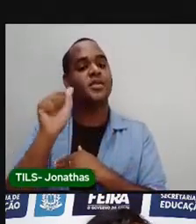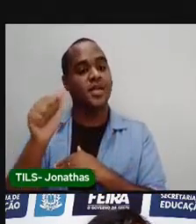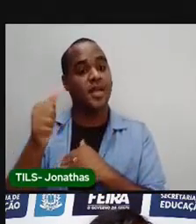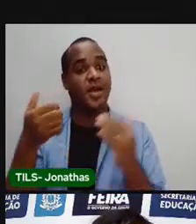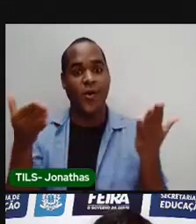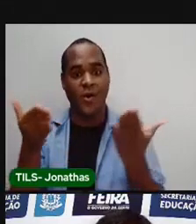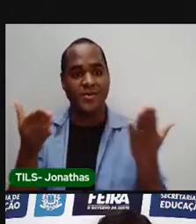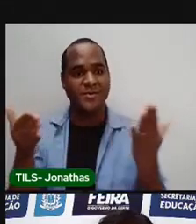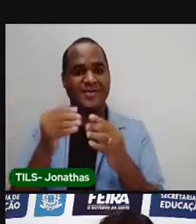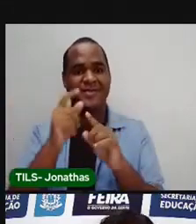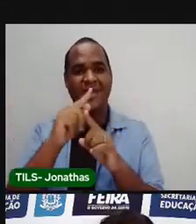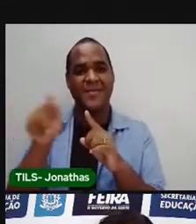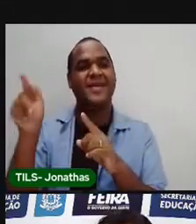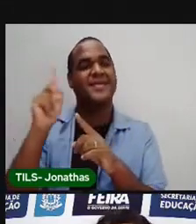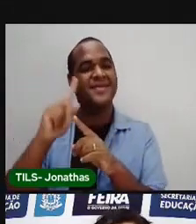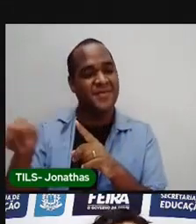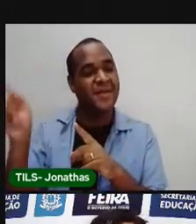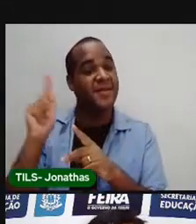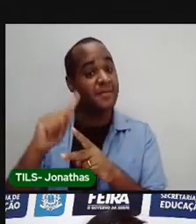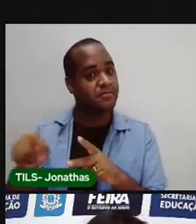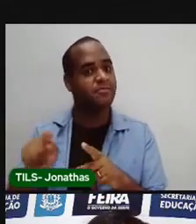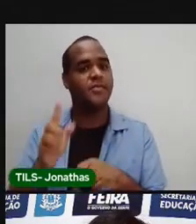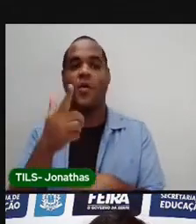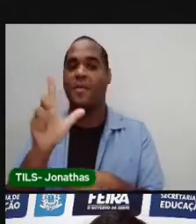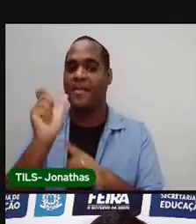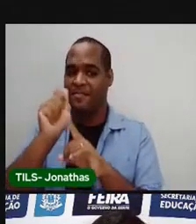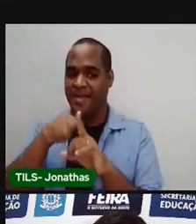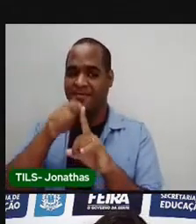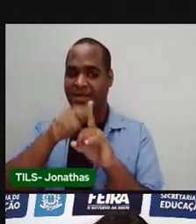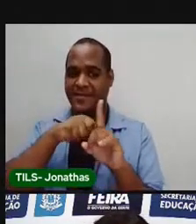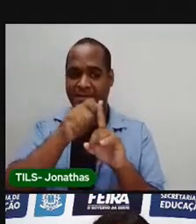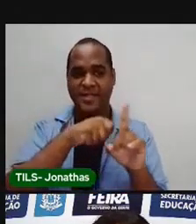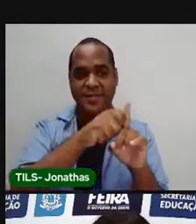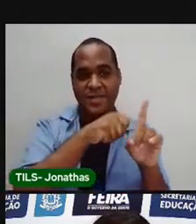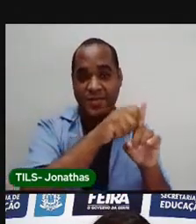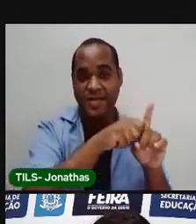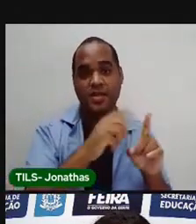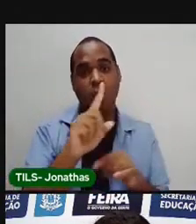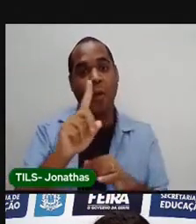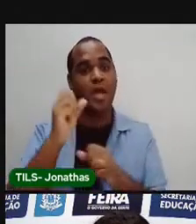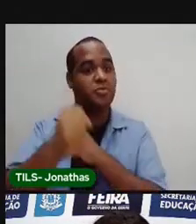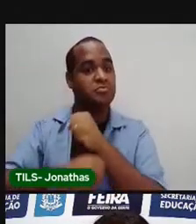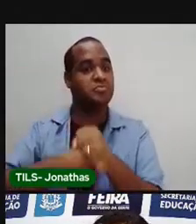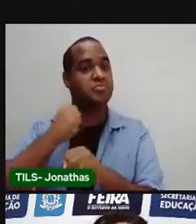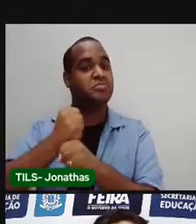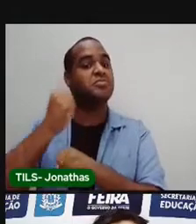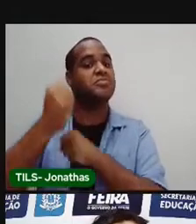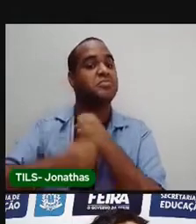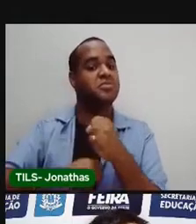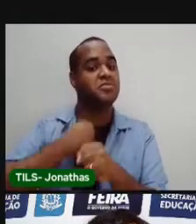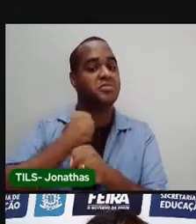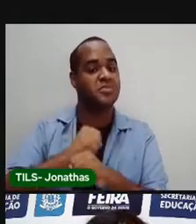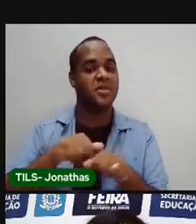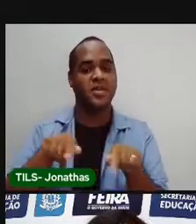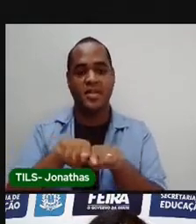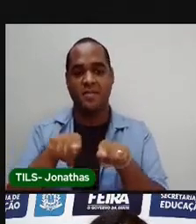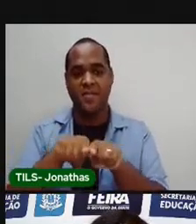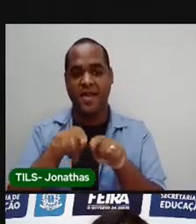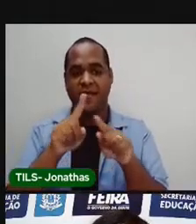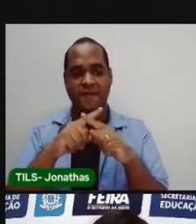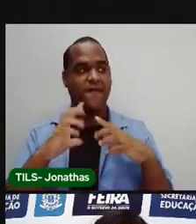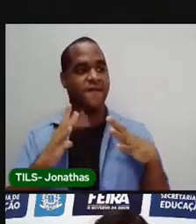os dias da semana, os meses, os anos, tem os